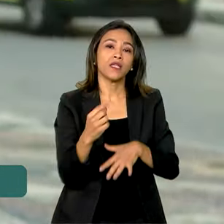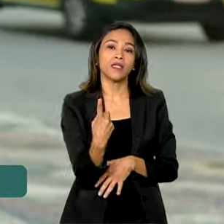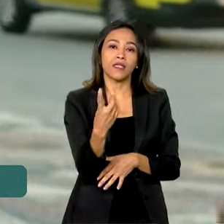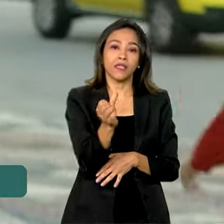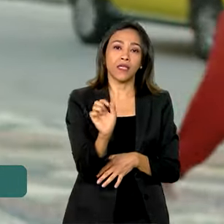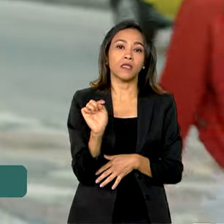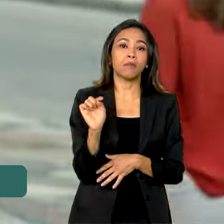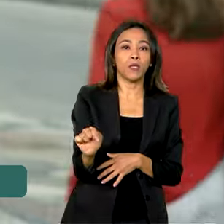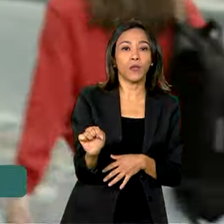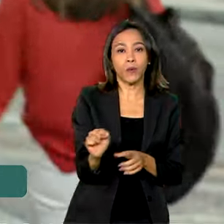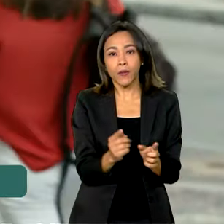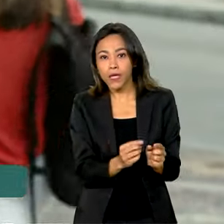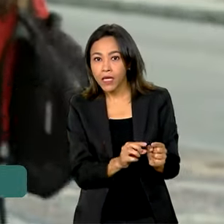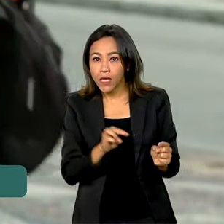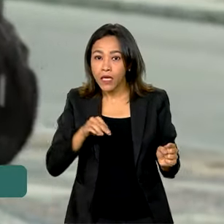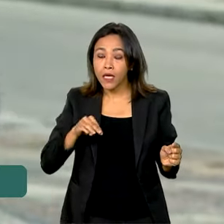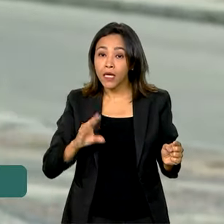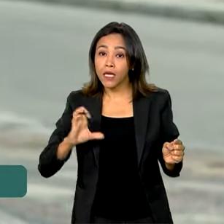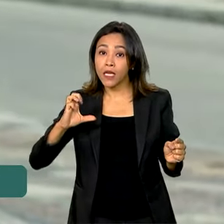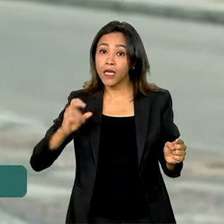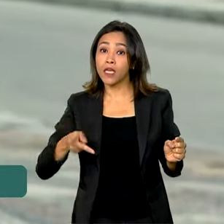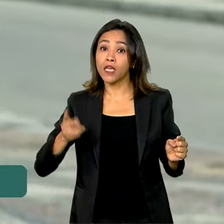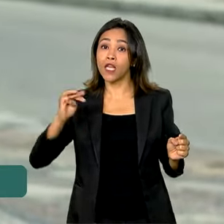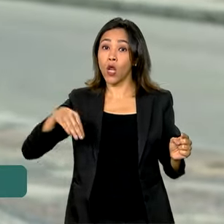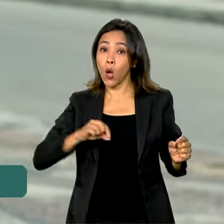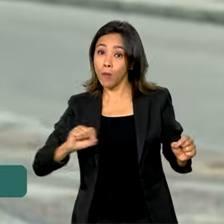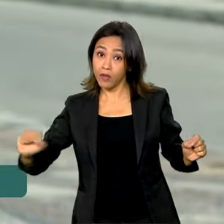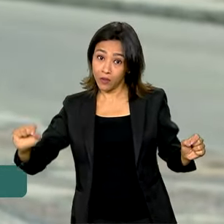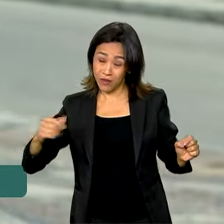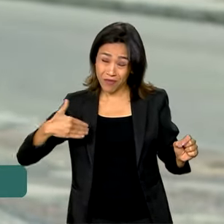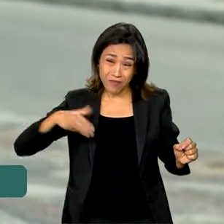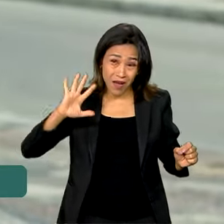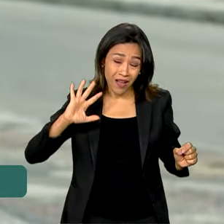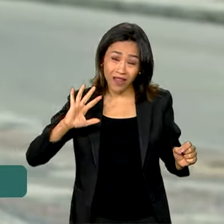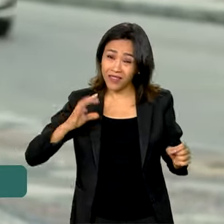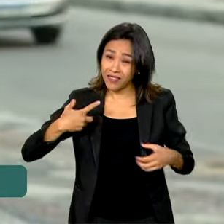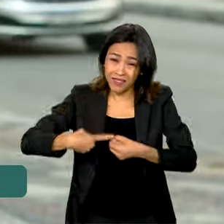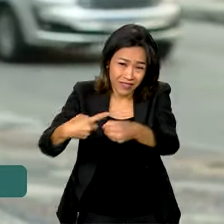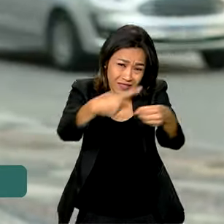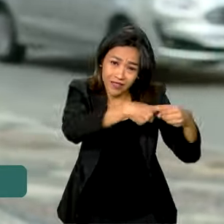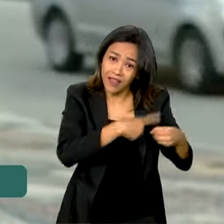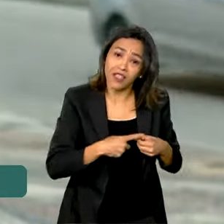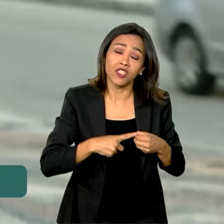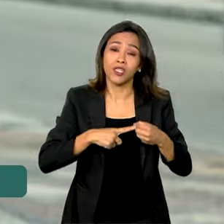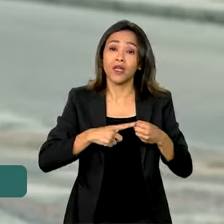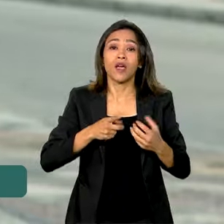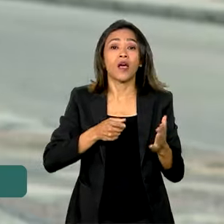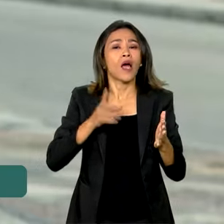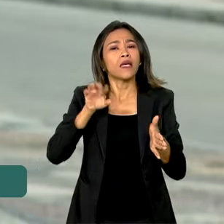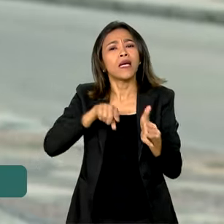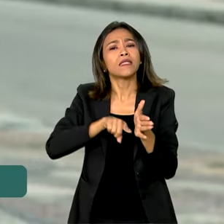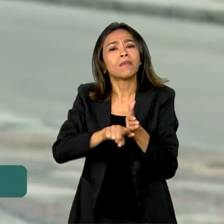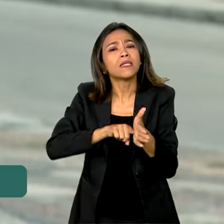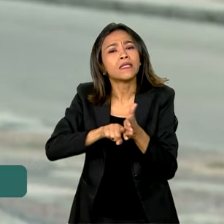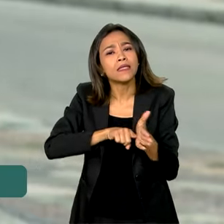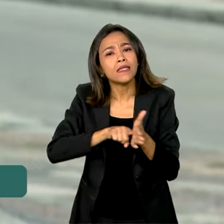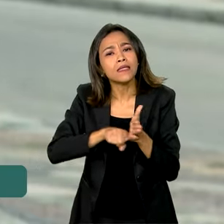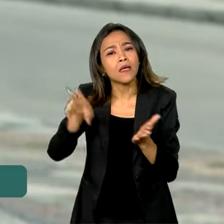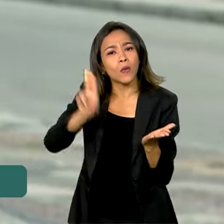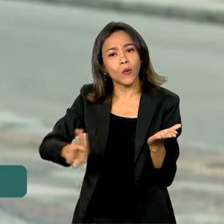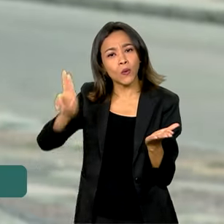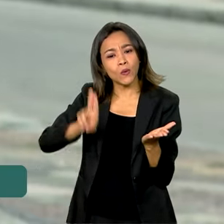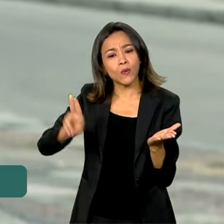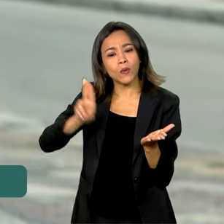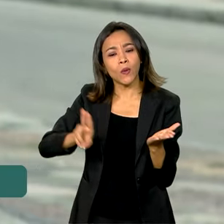quadrados em 484 municípios do estado. Para chegar a esses resultados, a pesquisa usou dados de